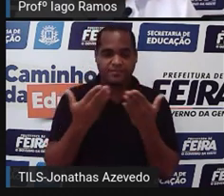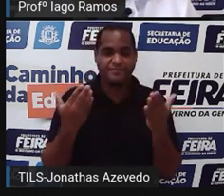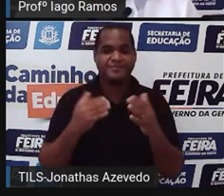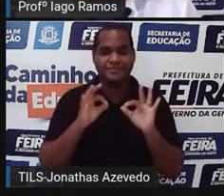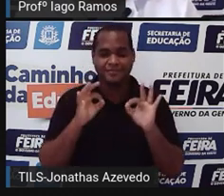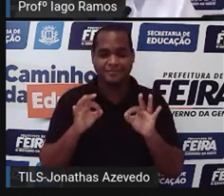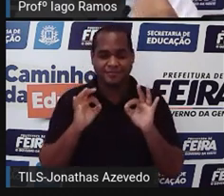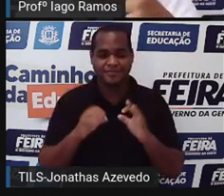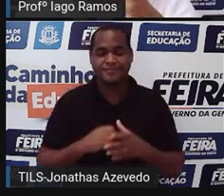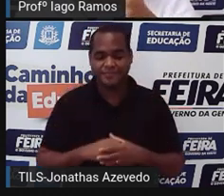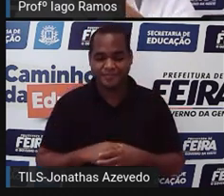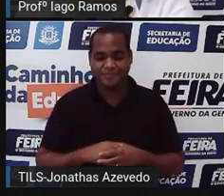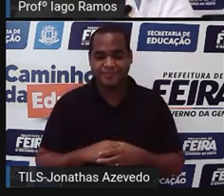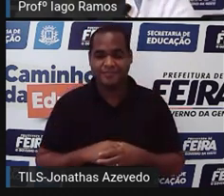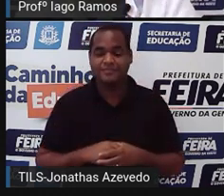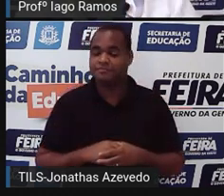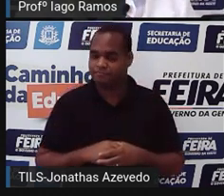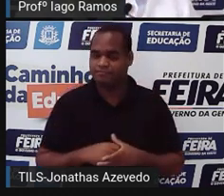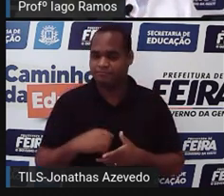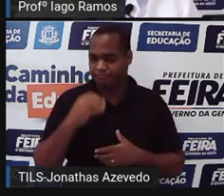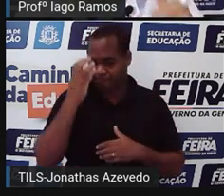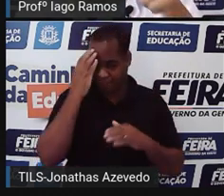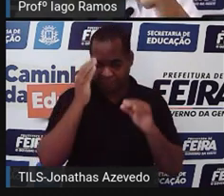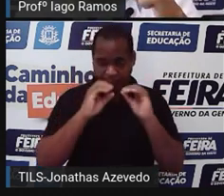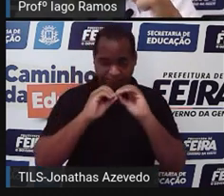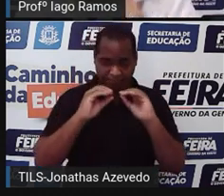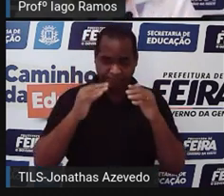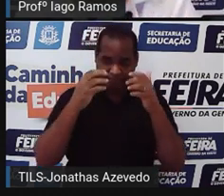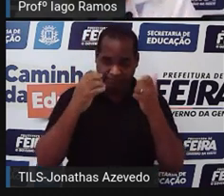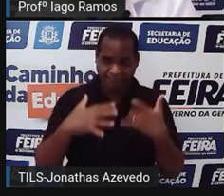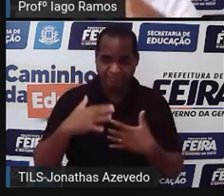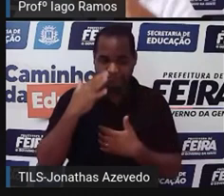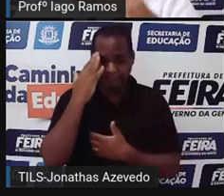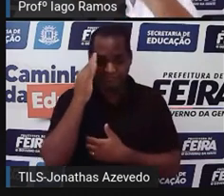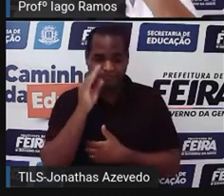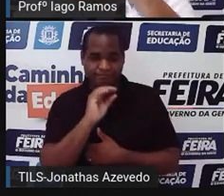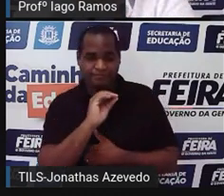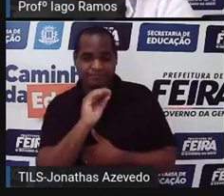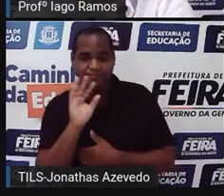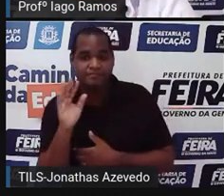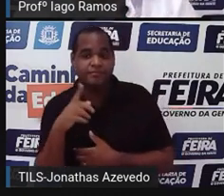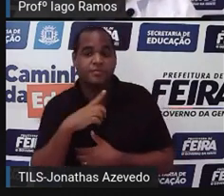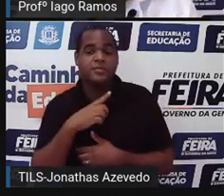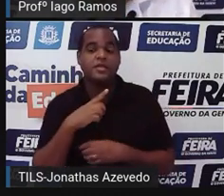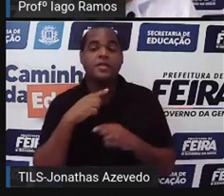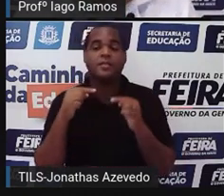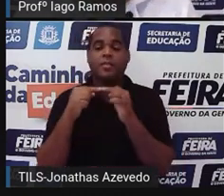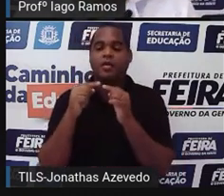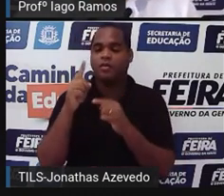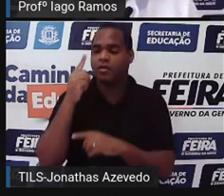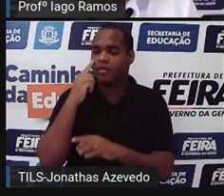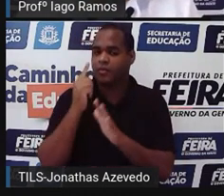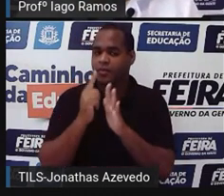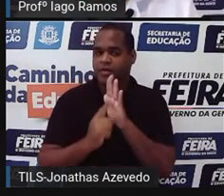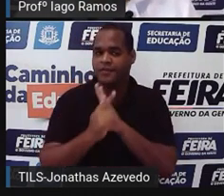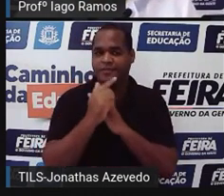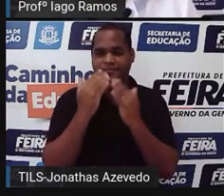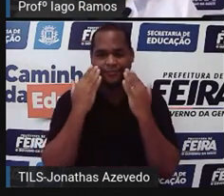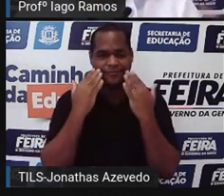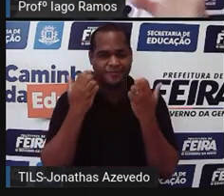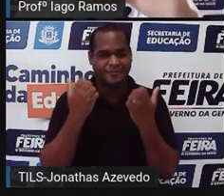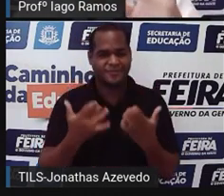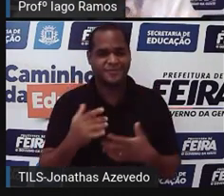Certo? Então, interpretamos, entendemos a mensagem que esse gráfico está trazendo. Tá bom?